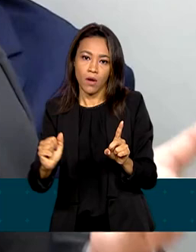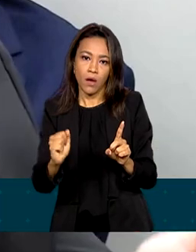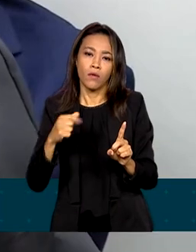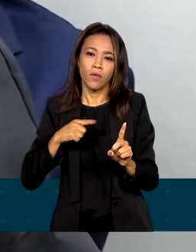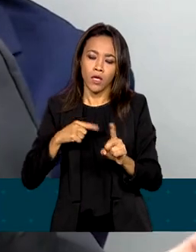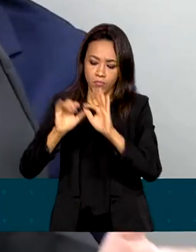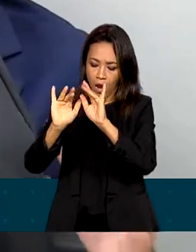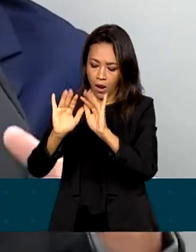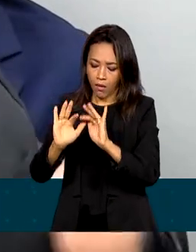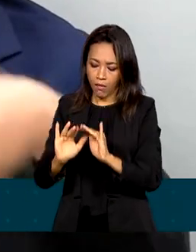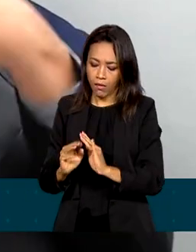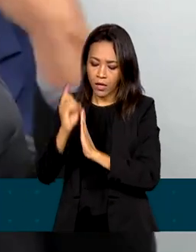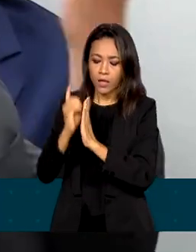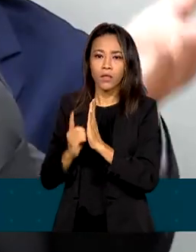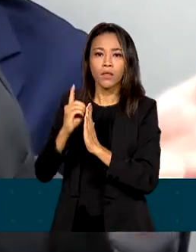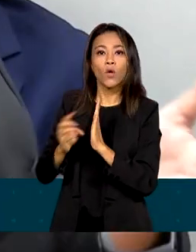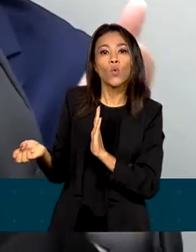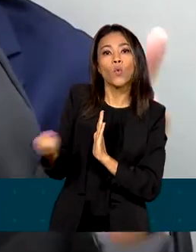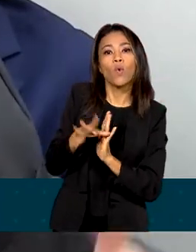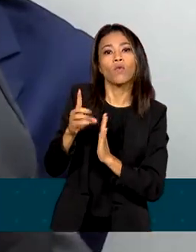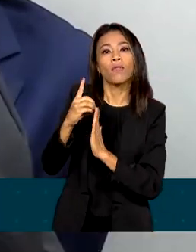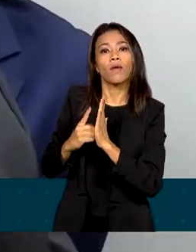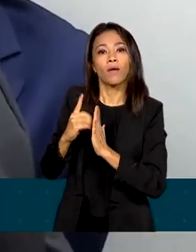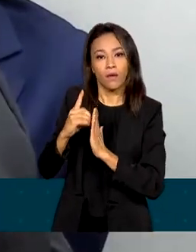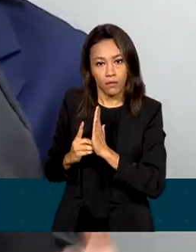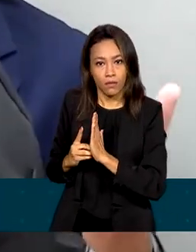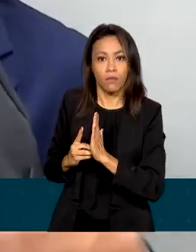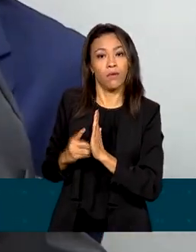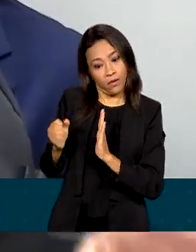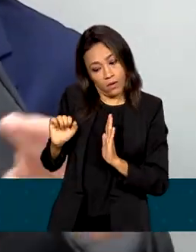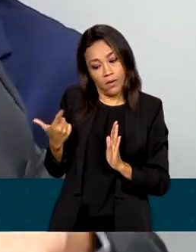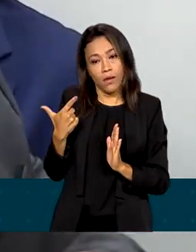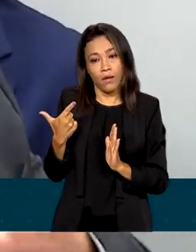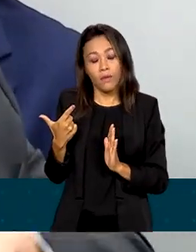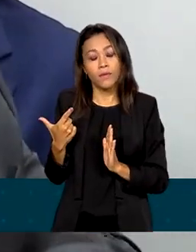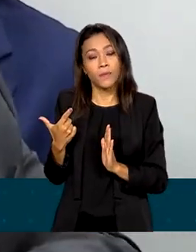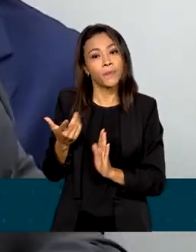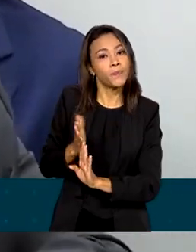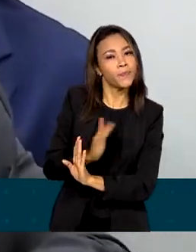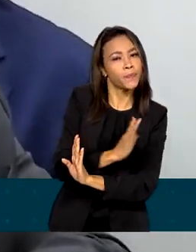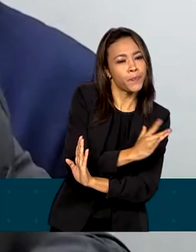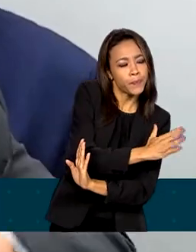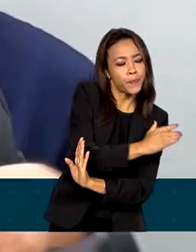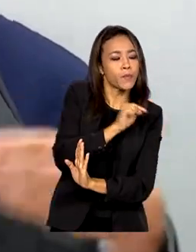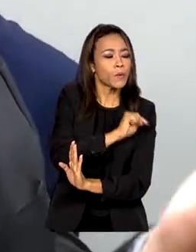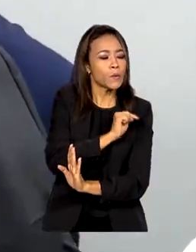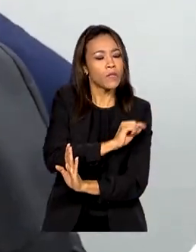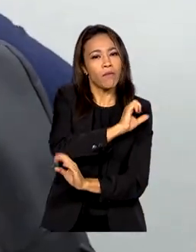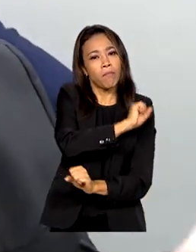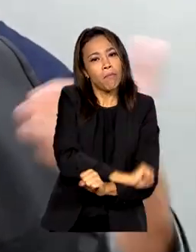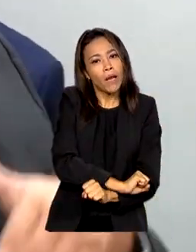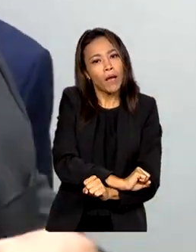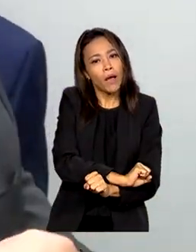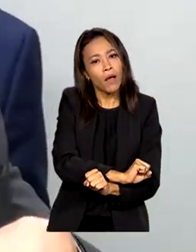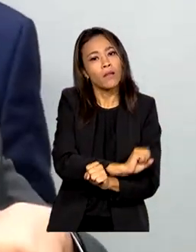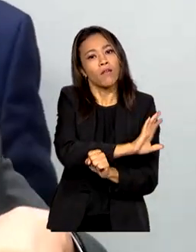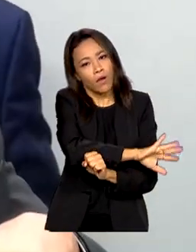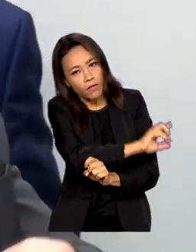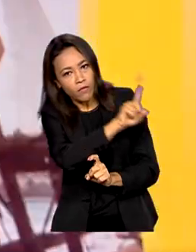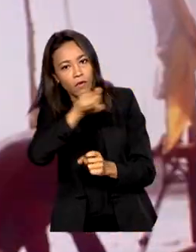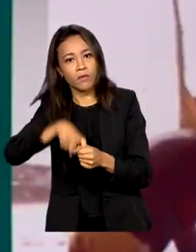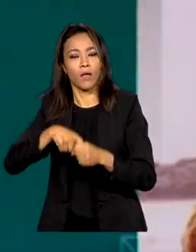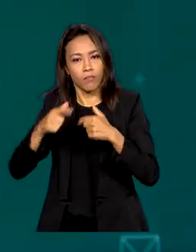edição desse novo decreto. E com o novo decreto, é claro, que aquelas atividades que se encontraram suspensas serão